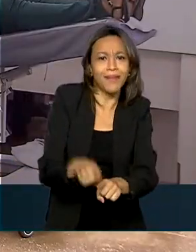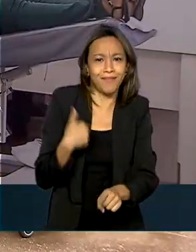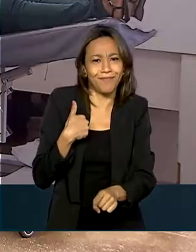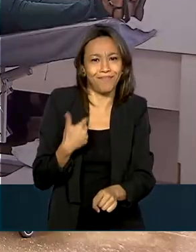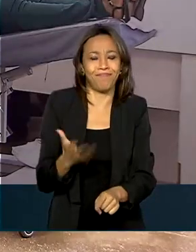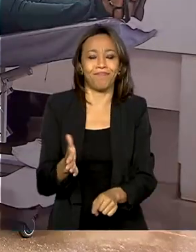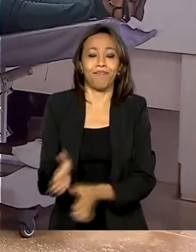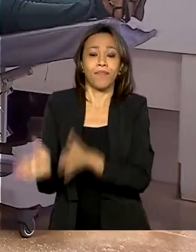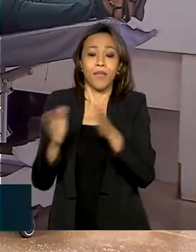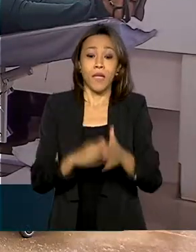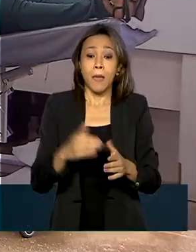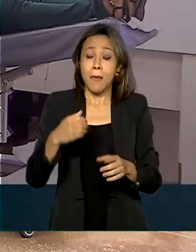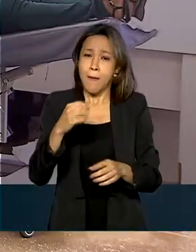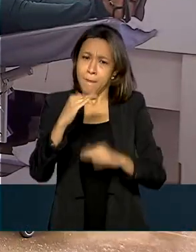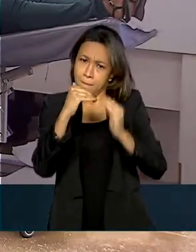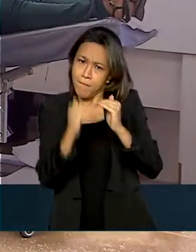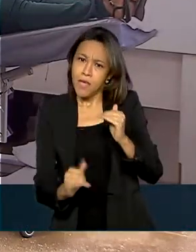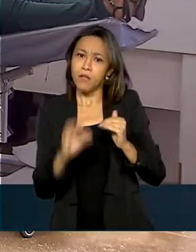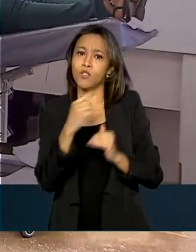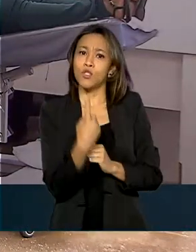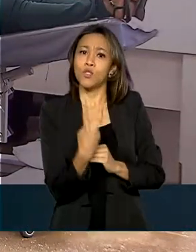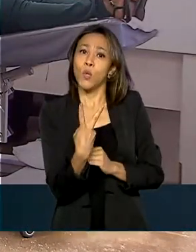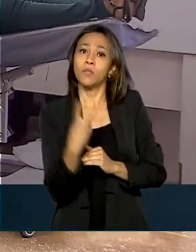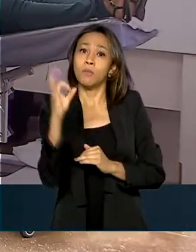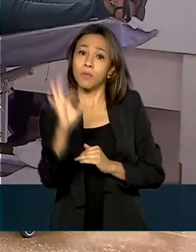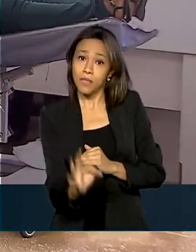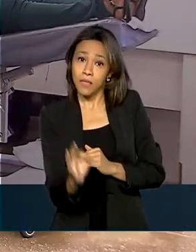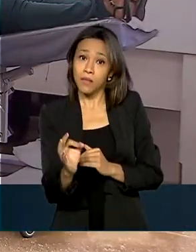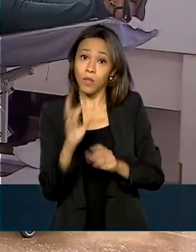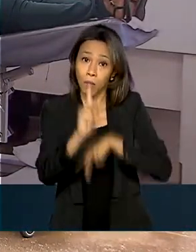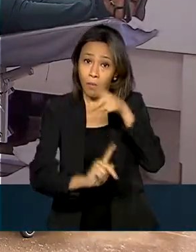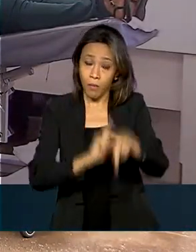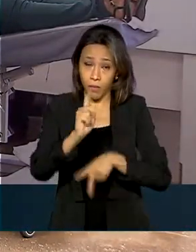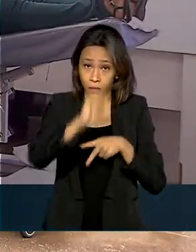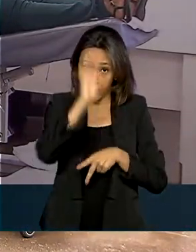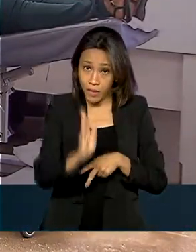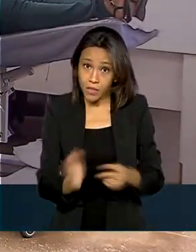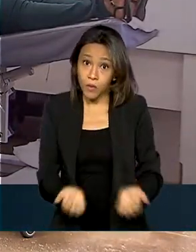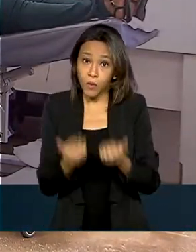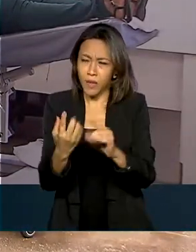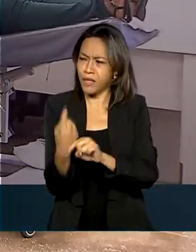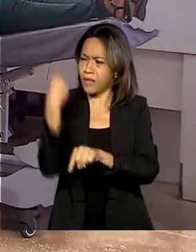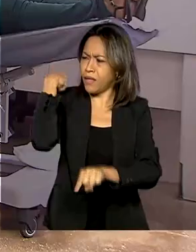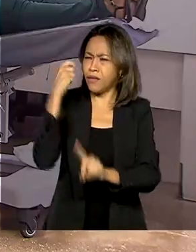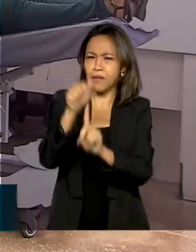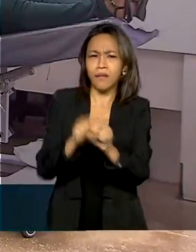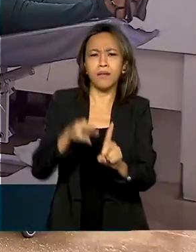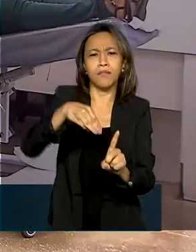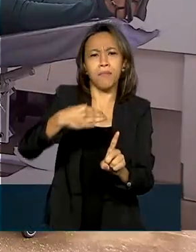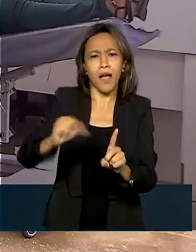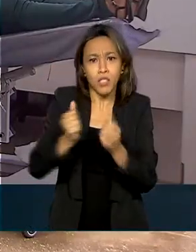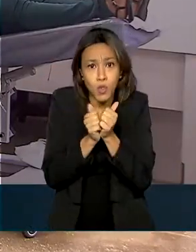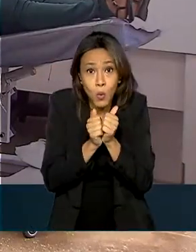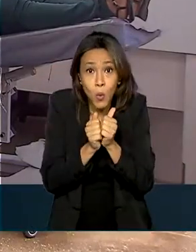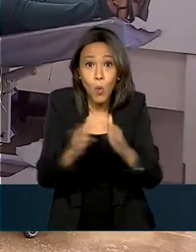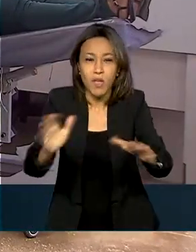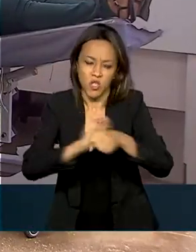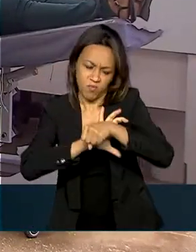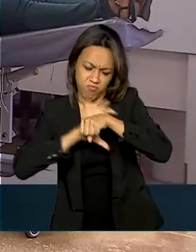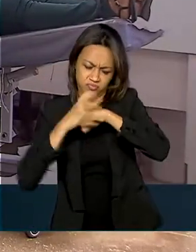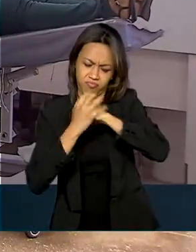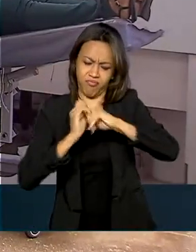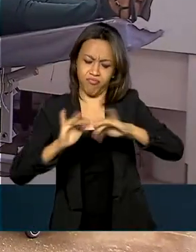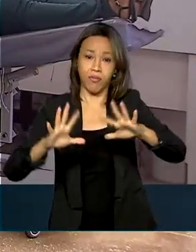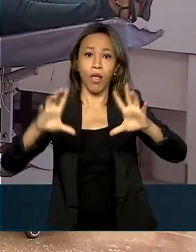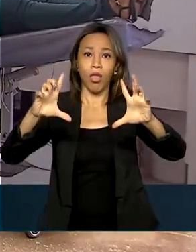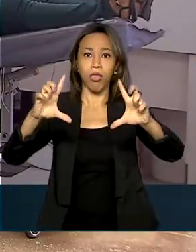2% da população brasileira doa sangue. E desde março, quando foi decretada a pandemia do coronavírus, esse número